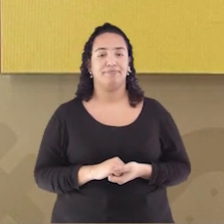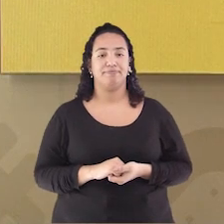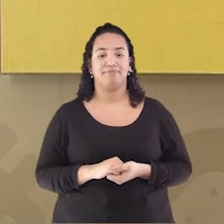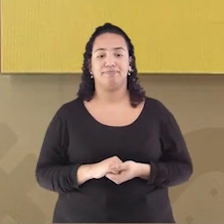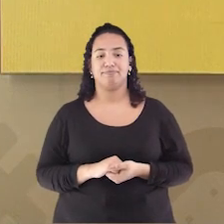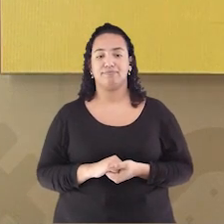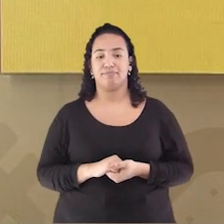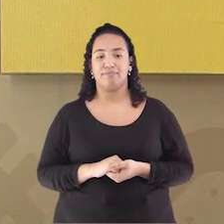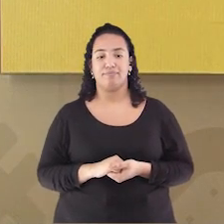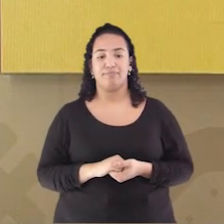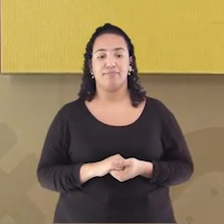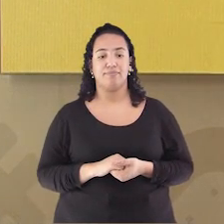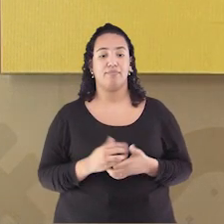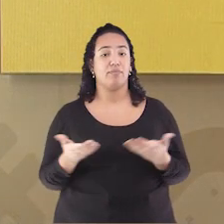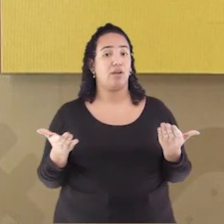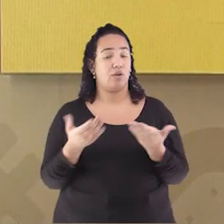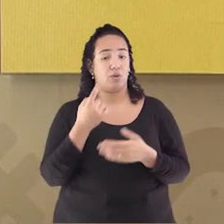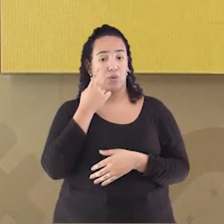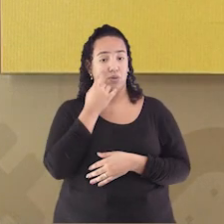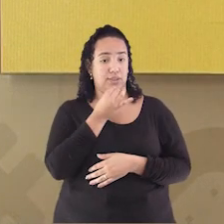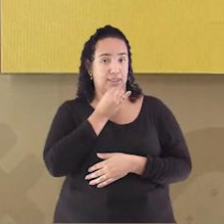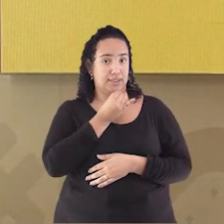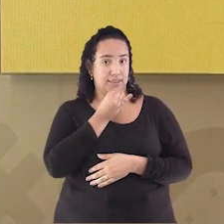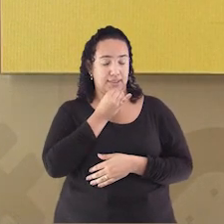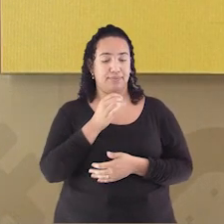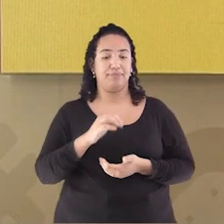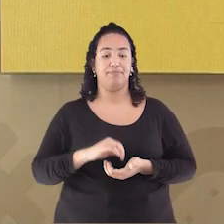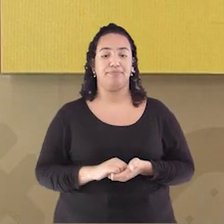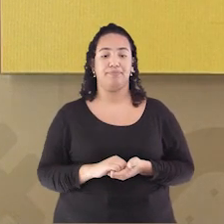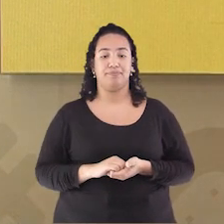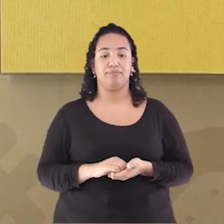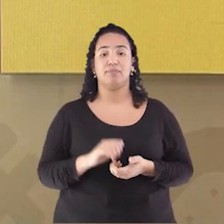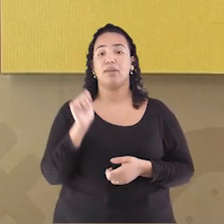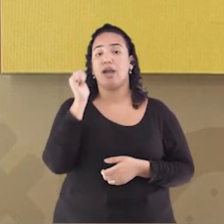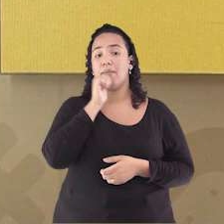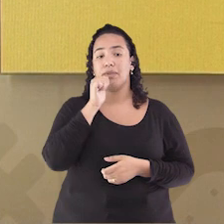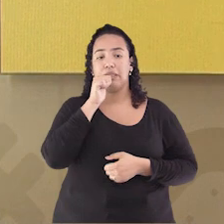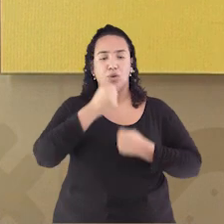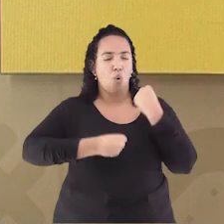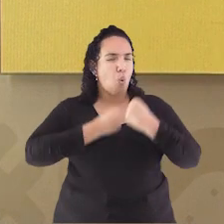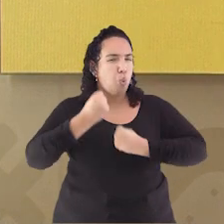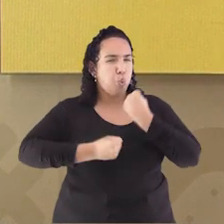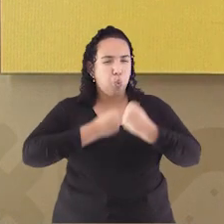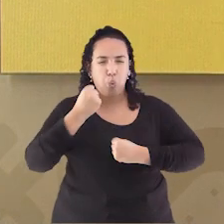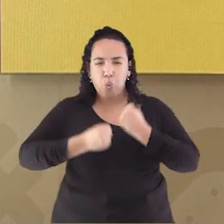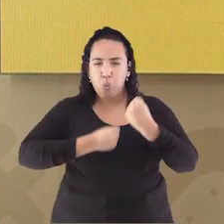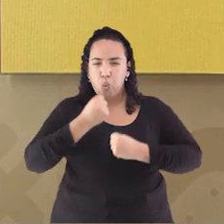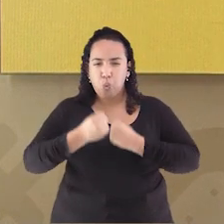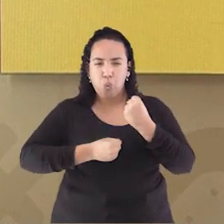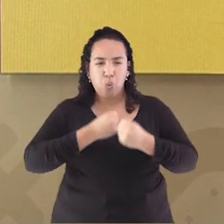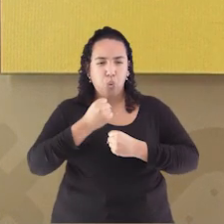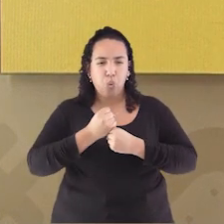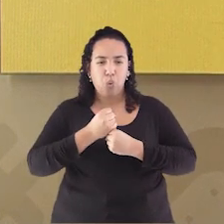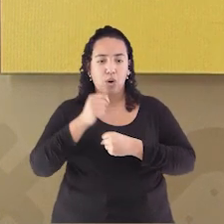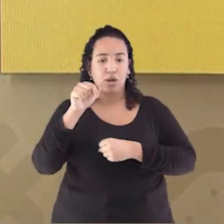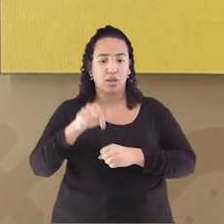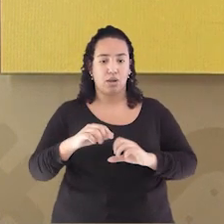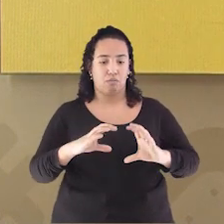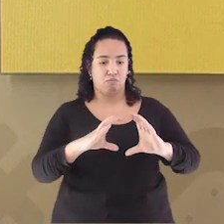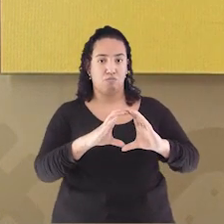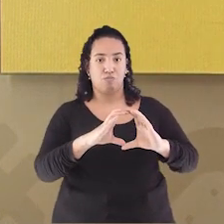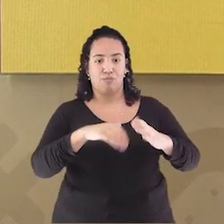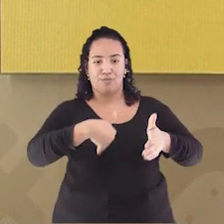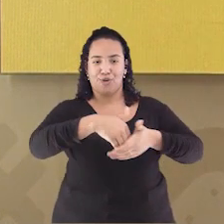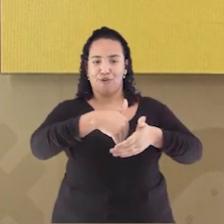Uma palavra A menina A Correu muito Para pegar A